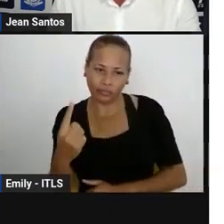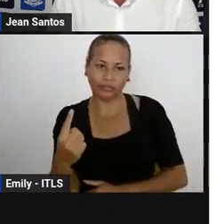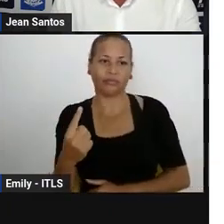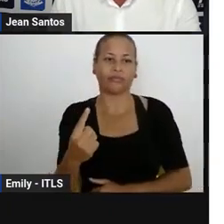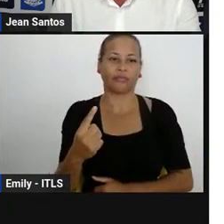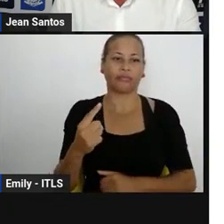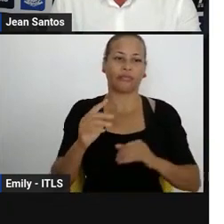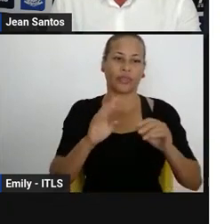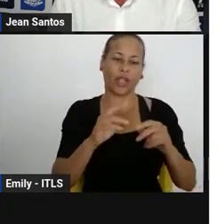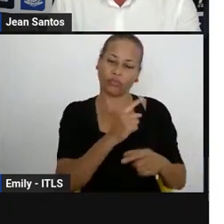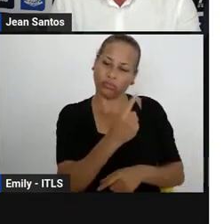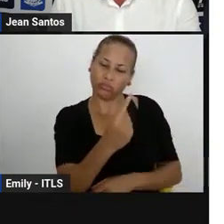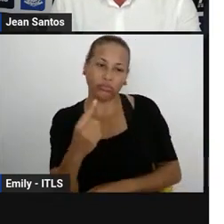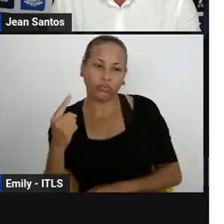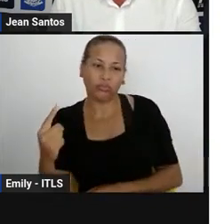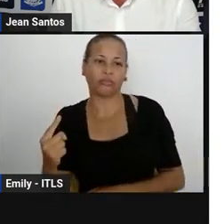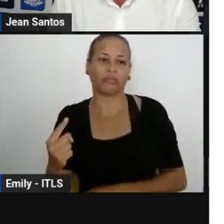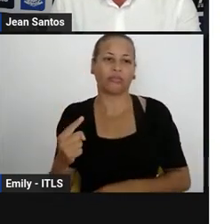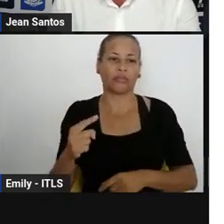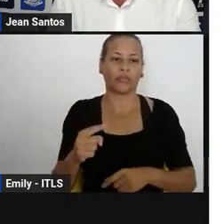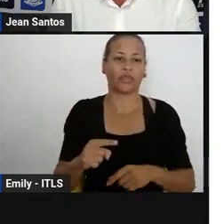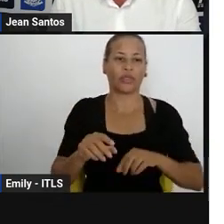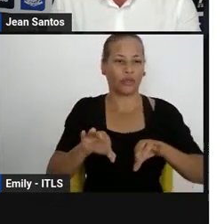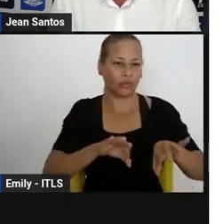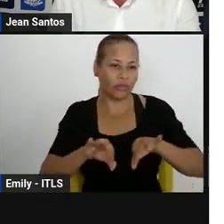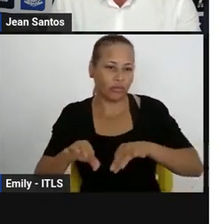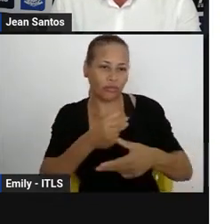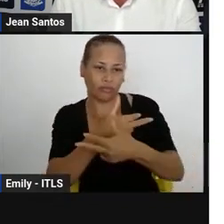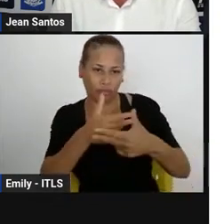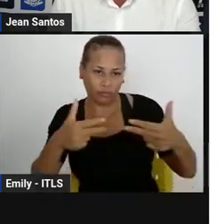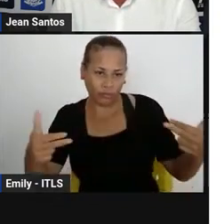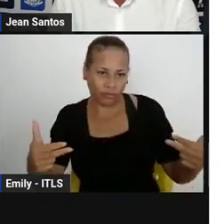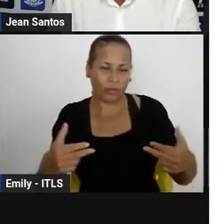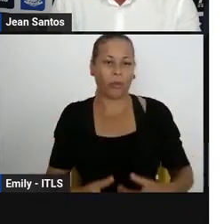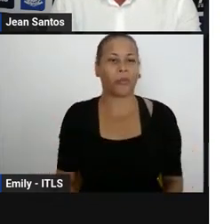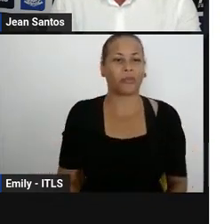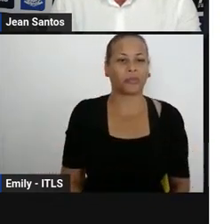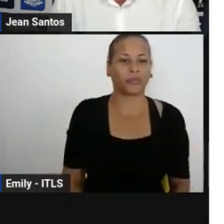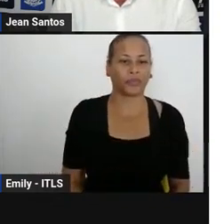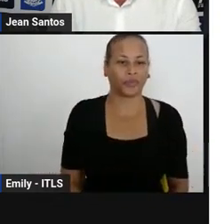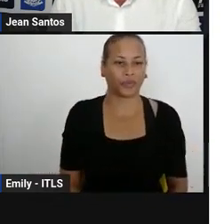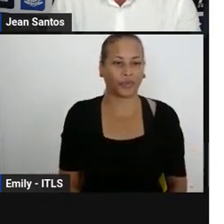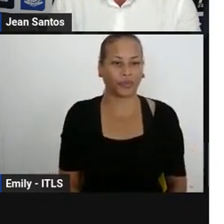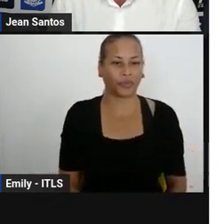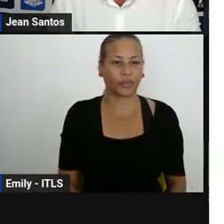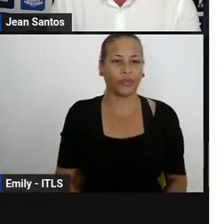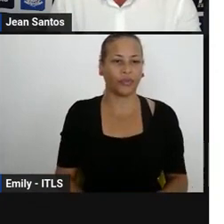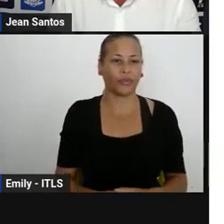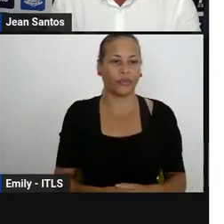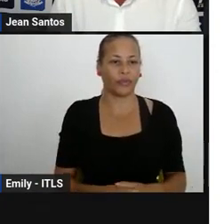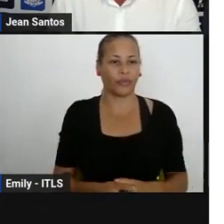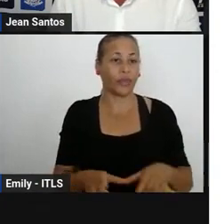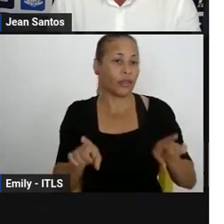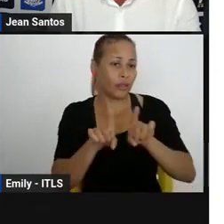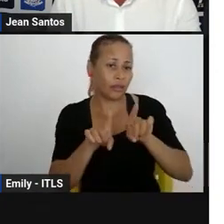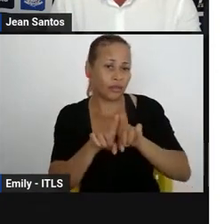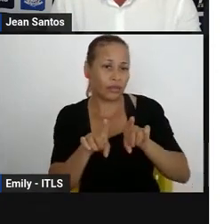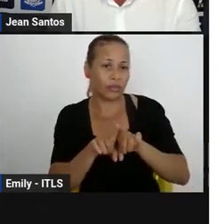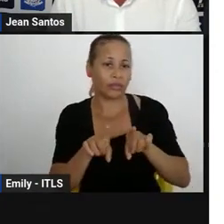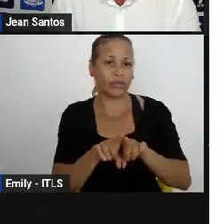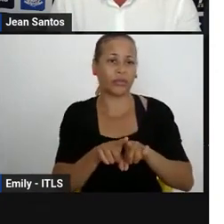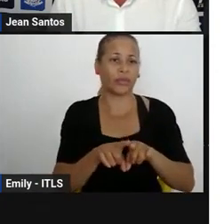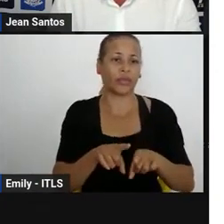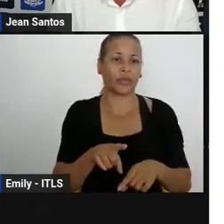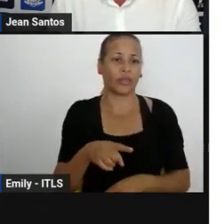resolução que está disponível para todos e todas. Iniciação científica, nós vamos